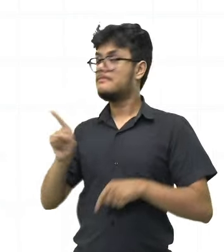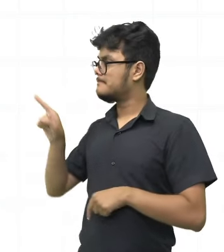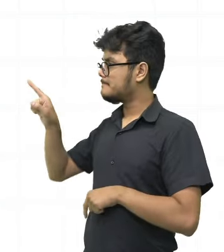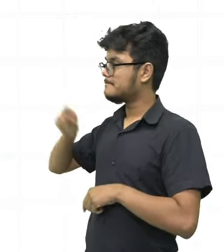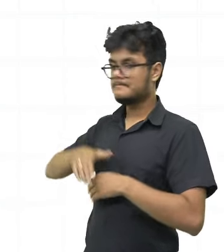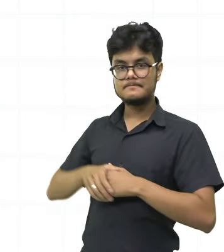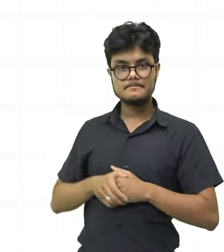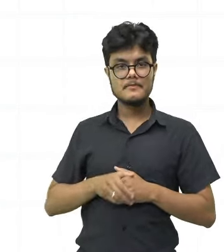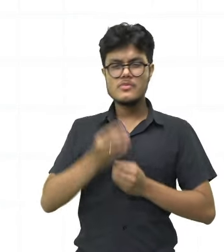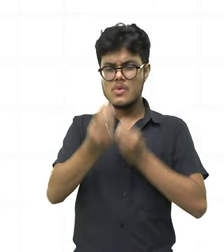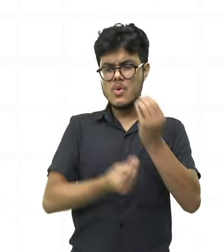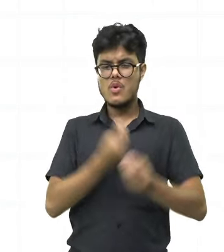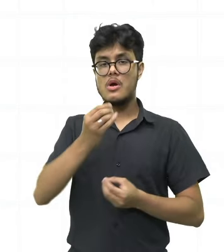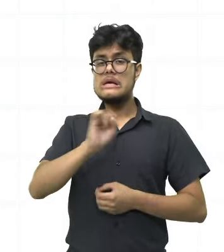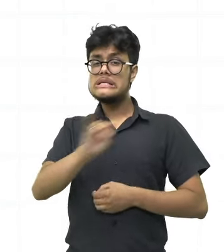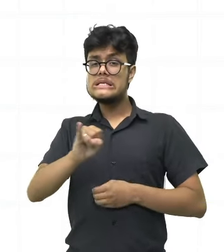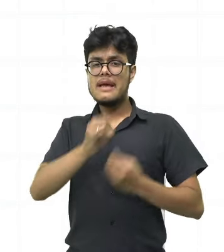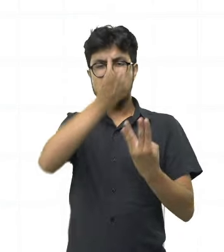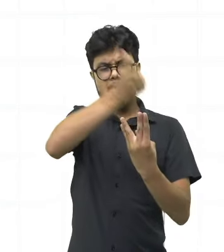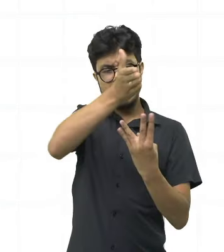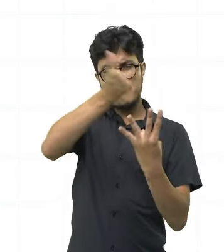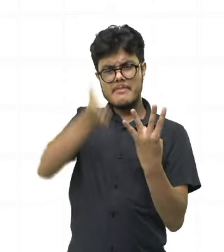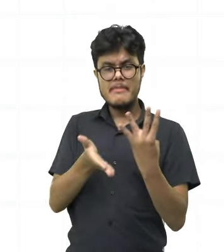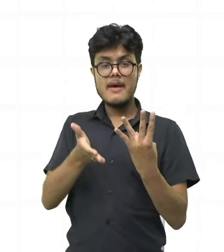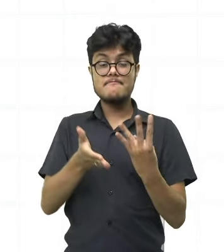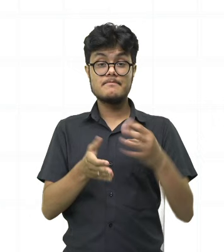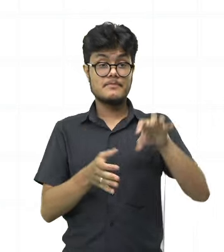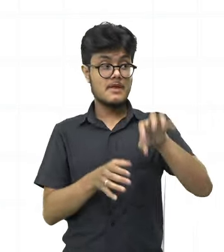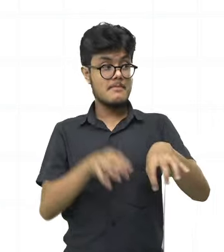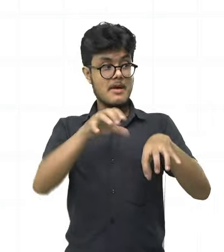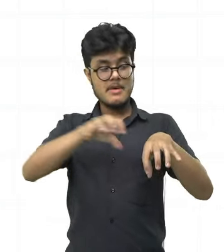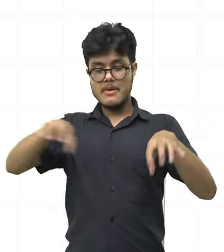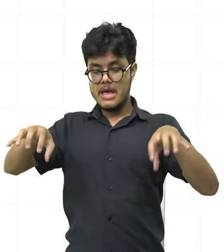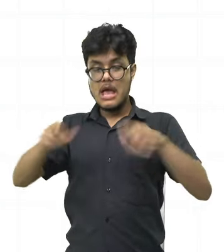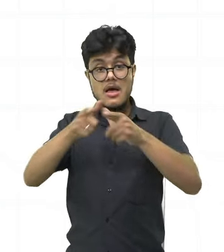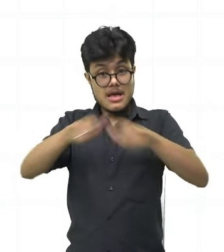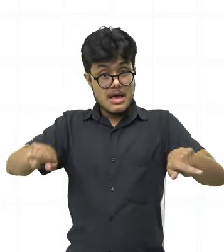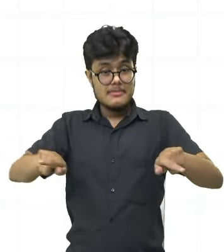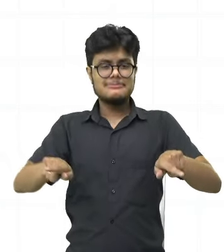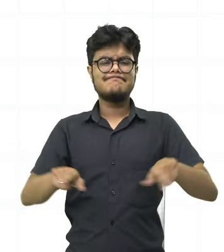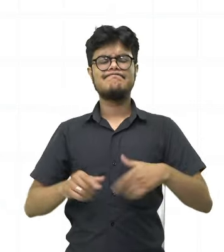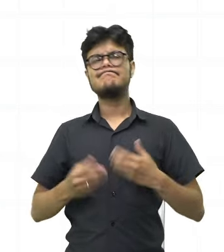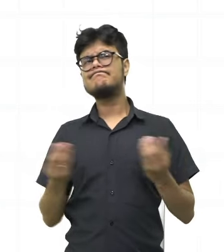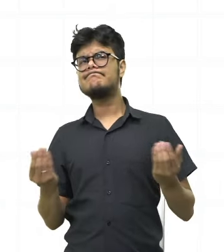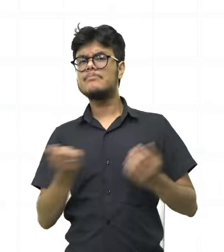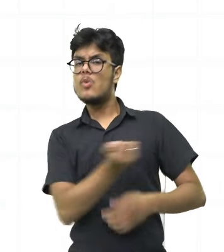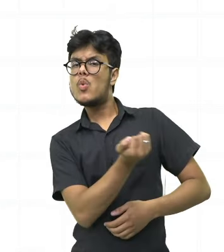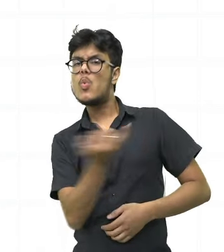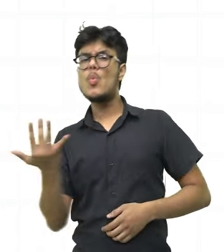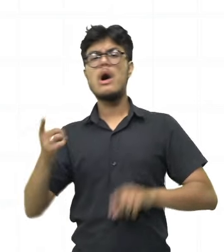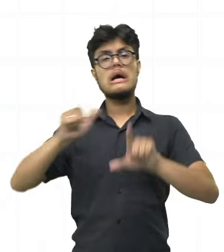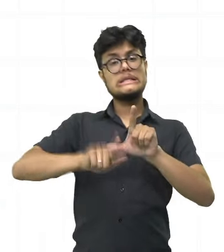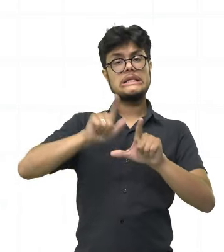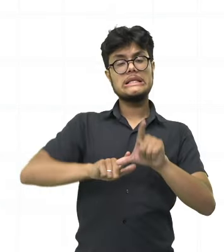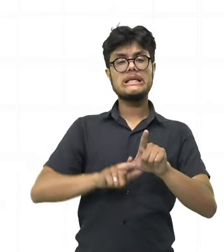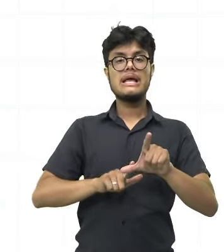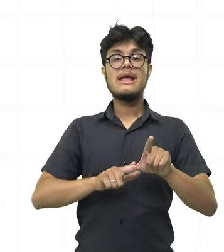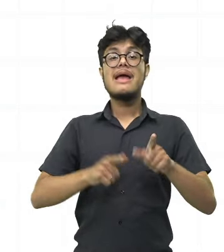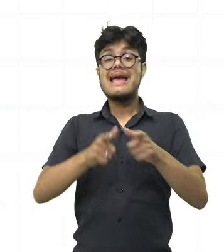palmeiras. Se eu for fazer a separação silábica de acordo com a gramática, ela vai ter quantas sílabas